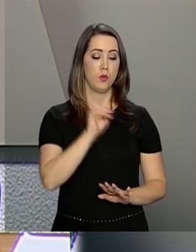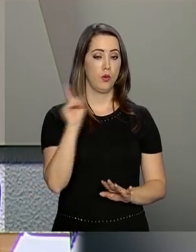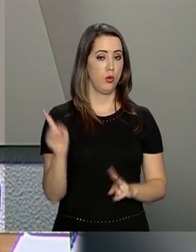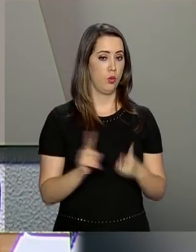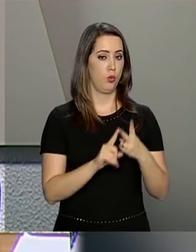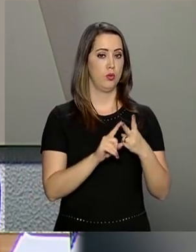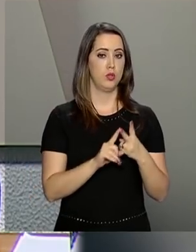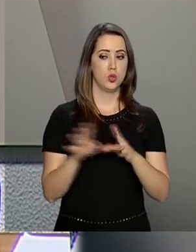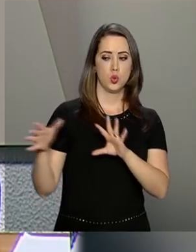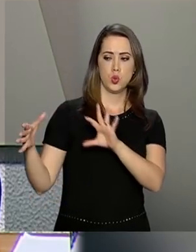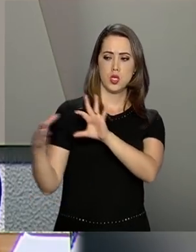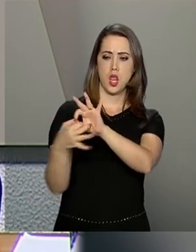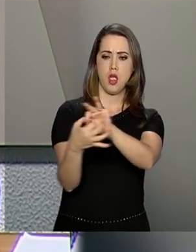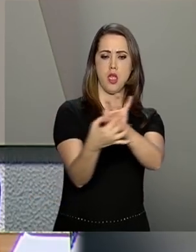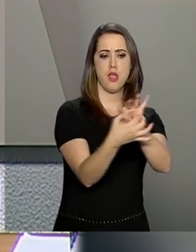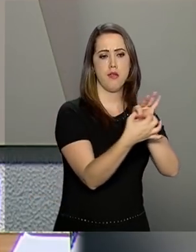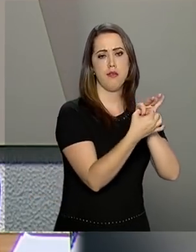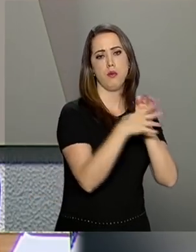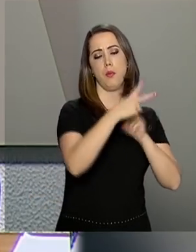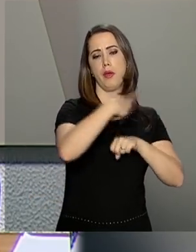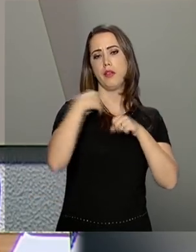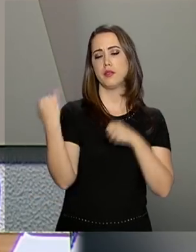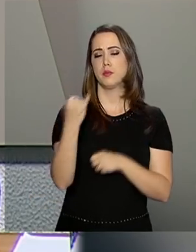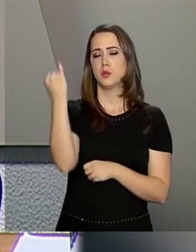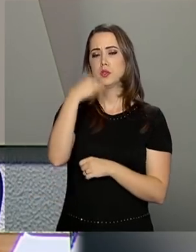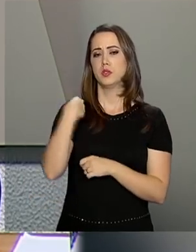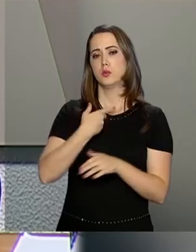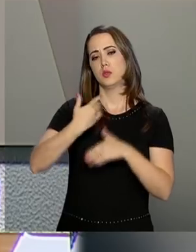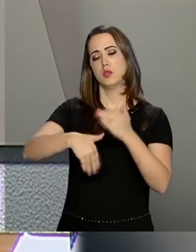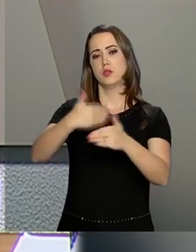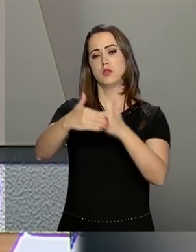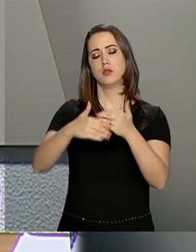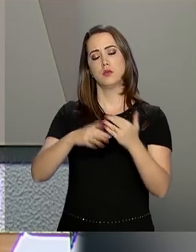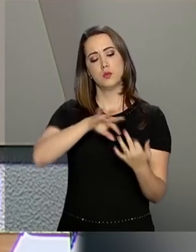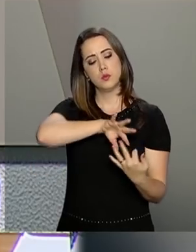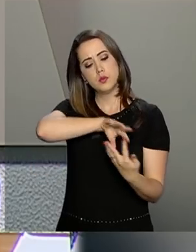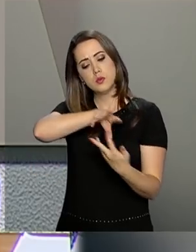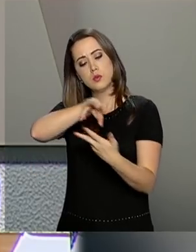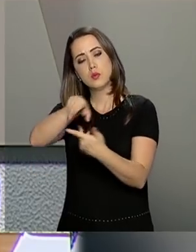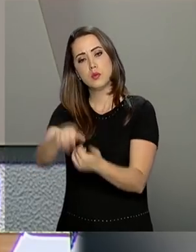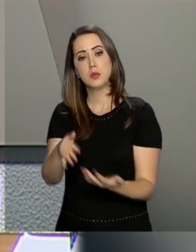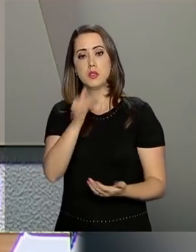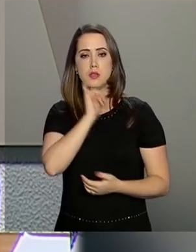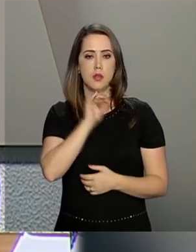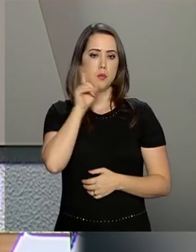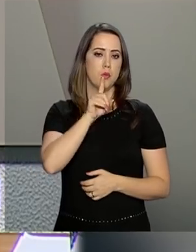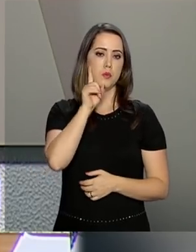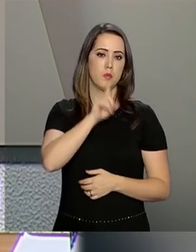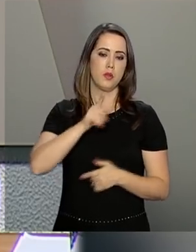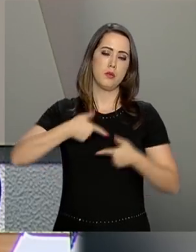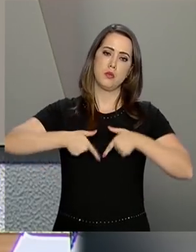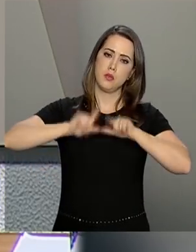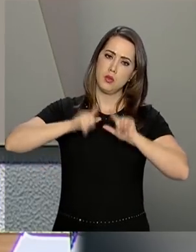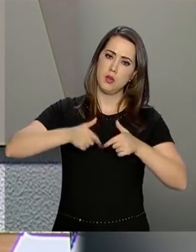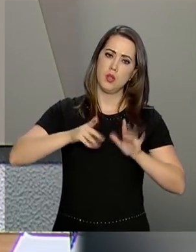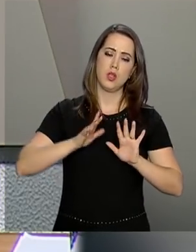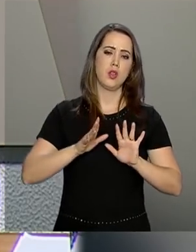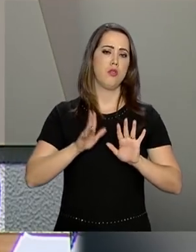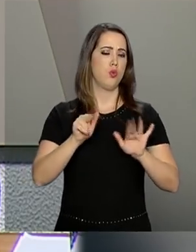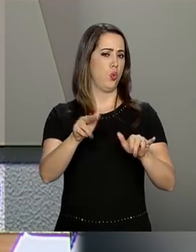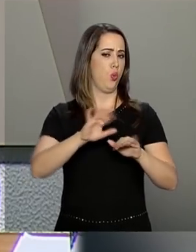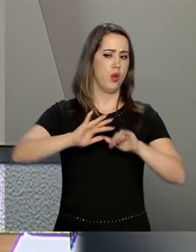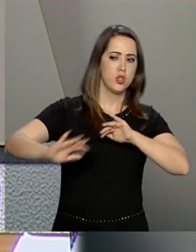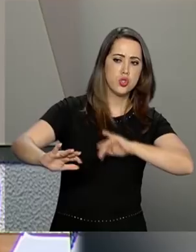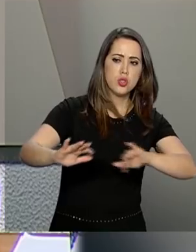com grandes parceiros. Parceiros essenciais para o nosso desenvolvimento, para a nossa projeção no mundo, como Estados Unidos e Israel, sem exclusão